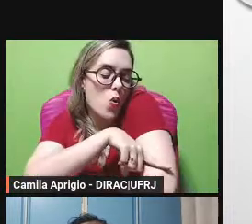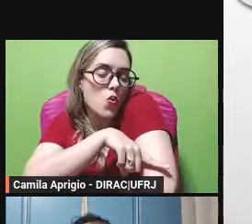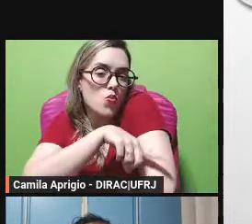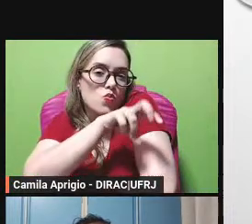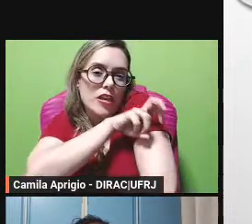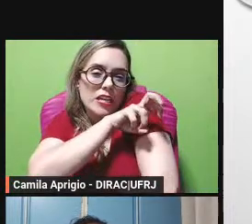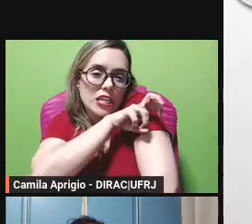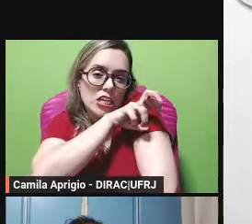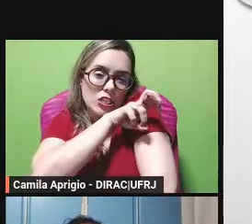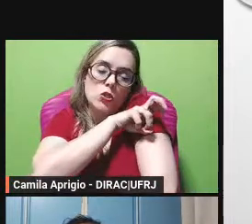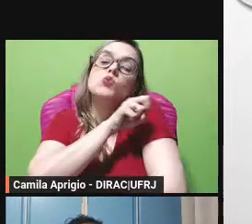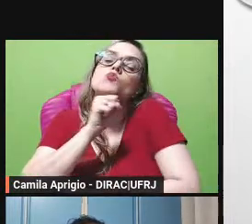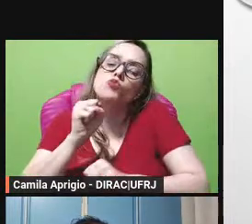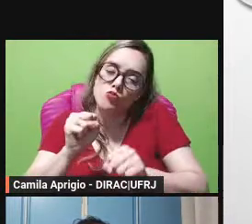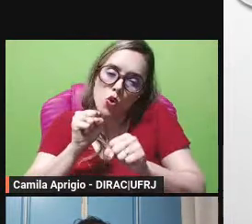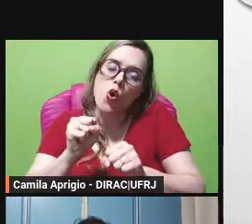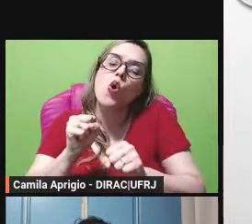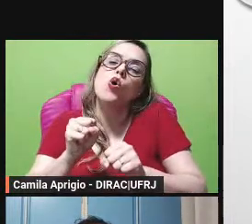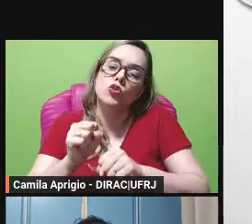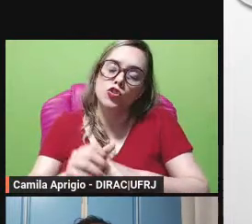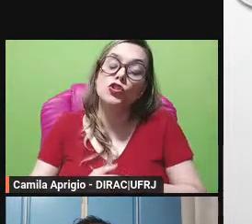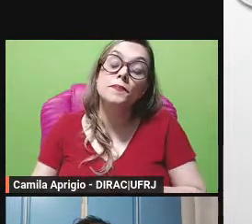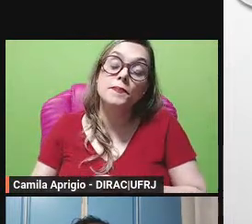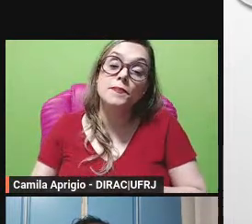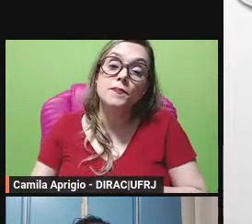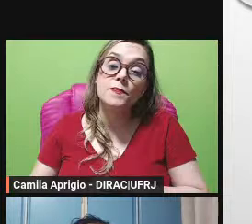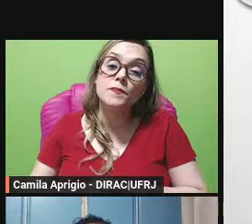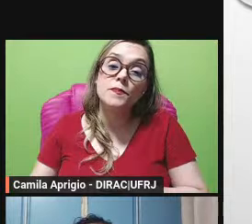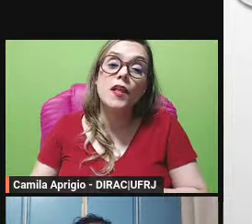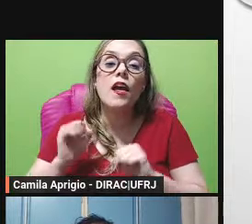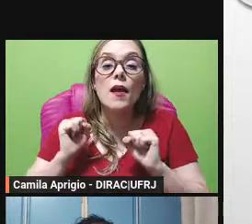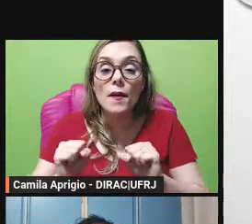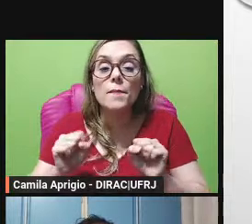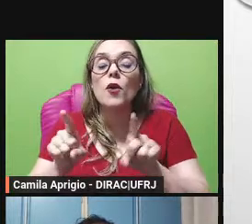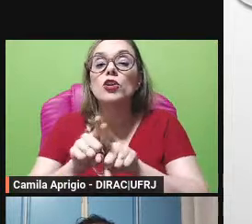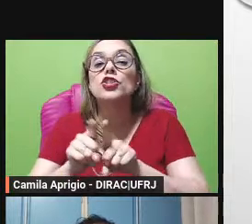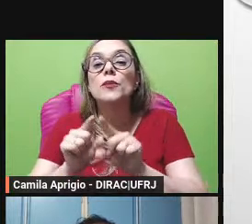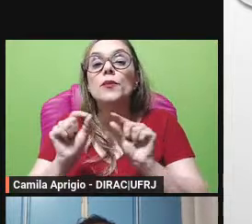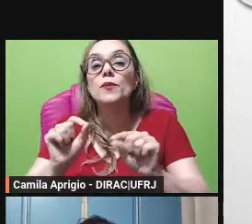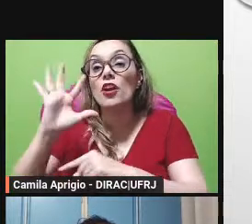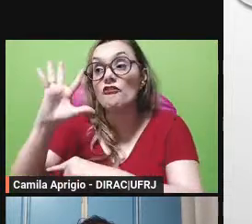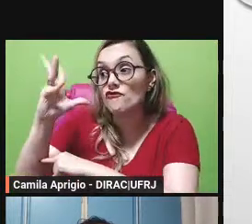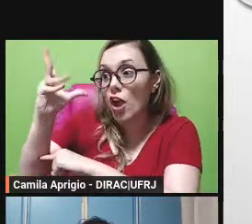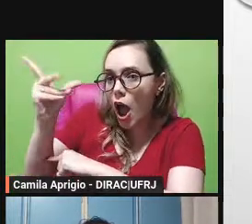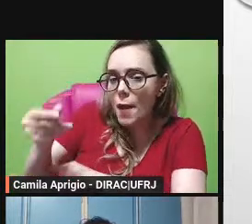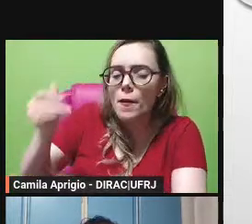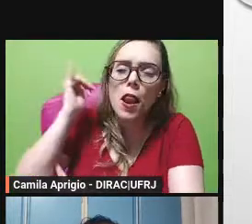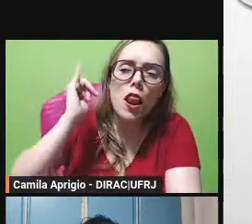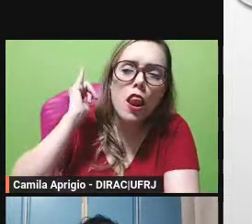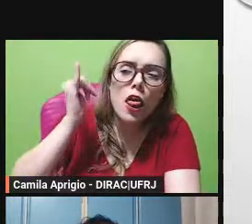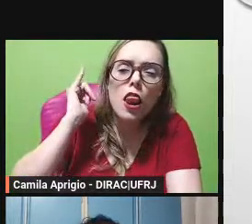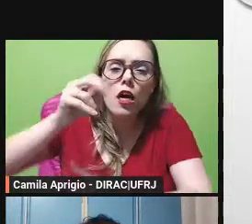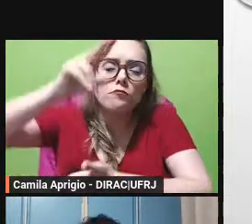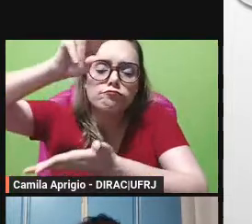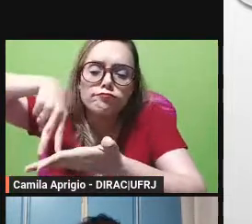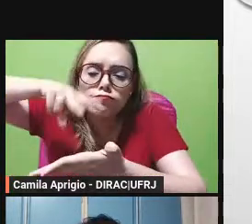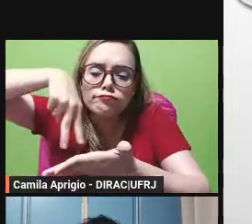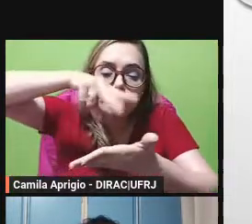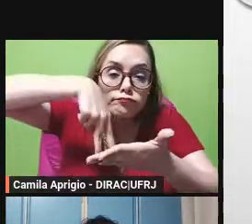iniciais do ensino fundamental é a fábula passa a ser lida por esse público mas ela também chega aos